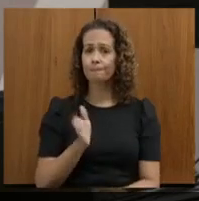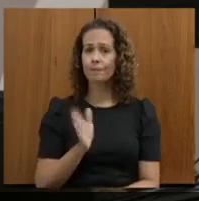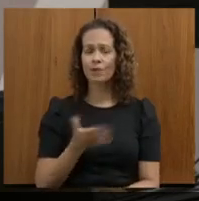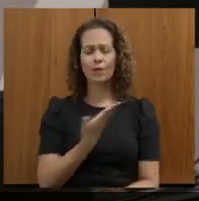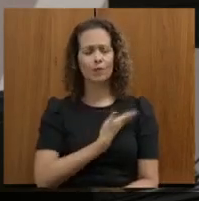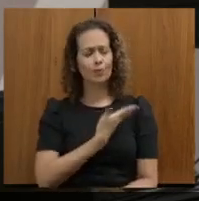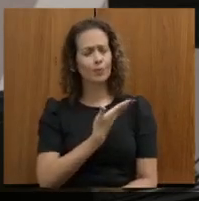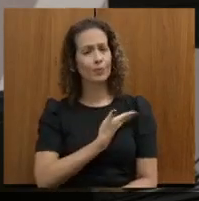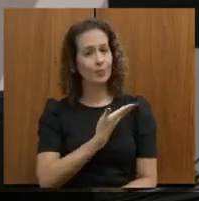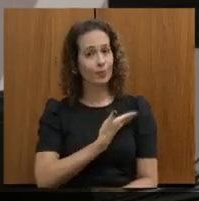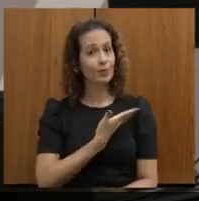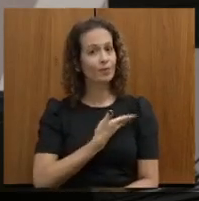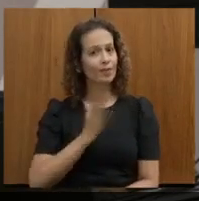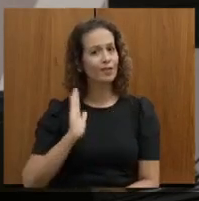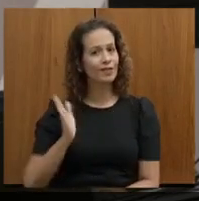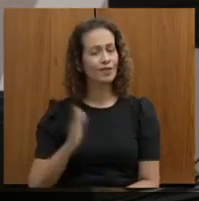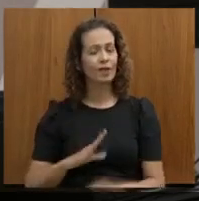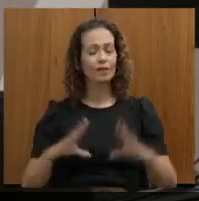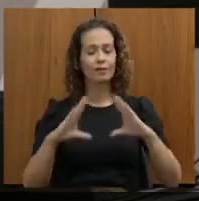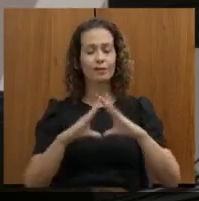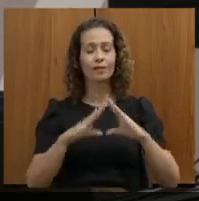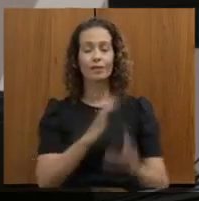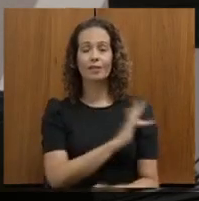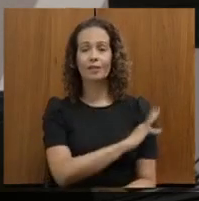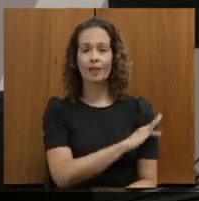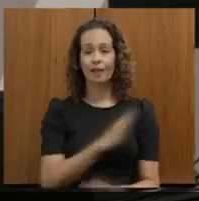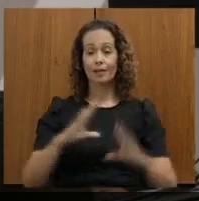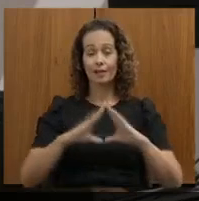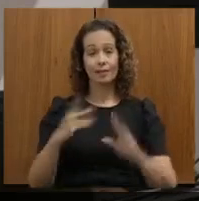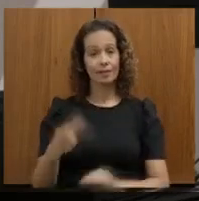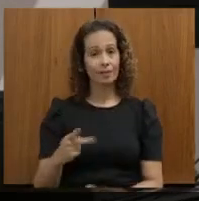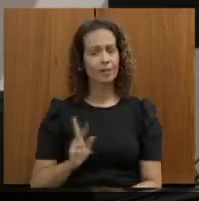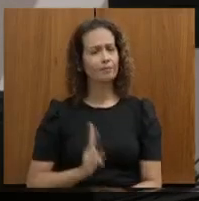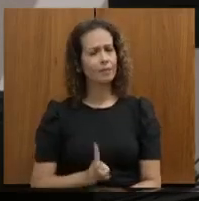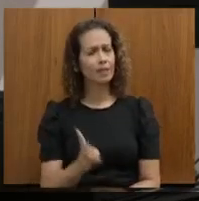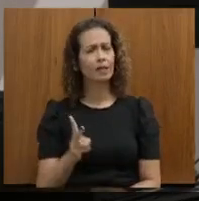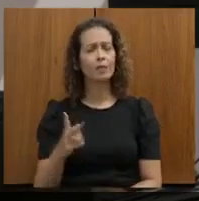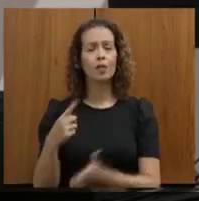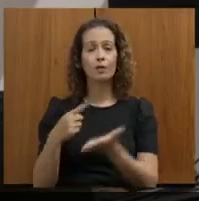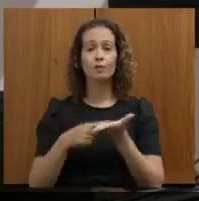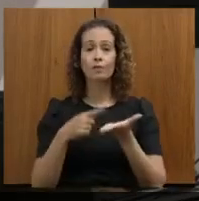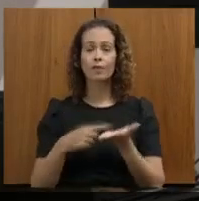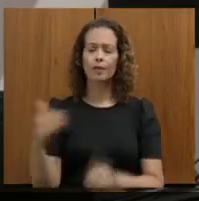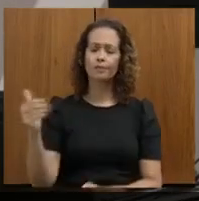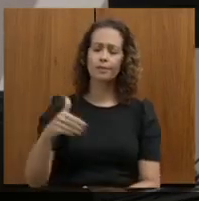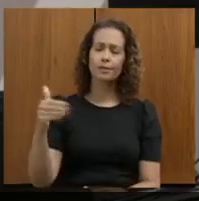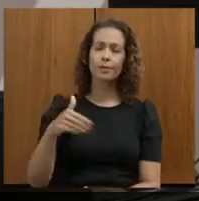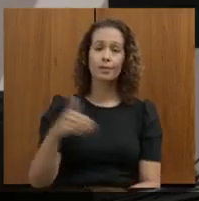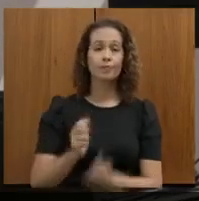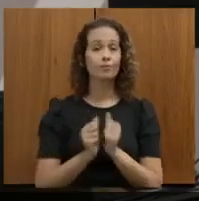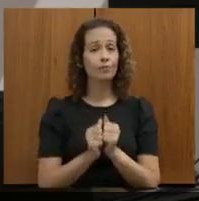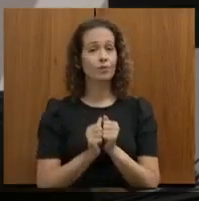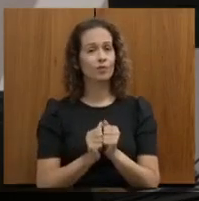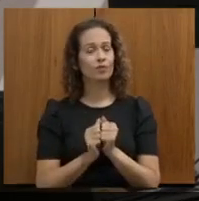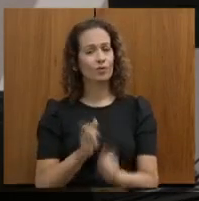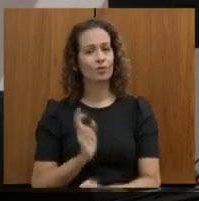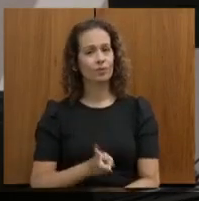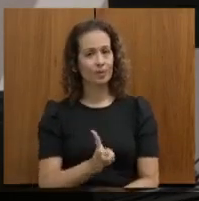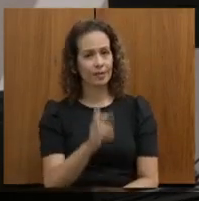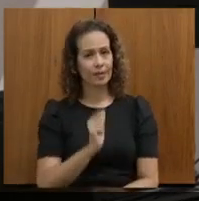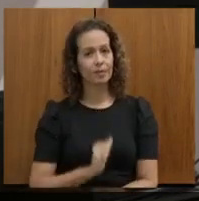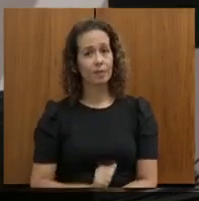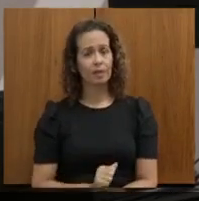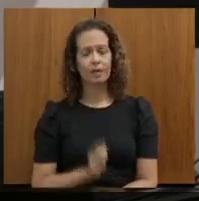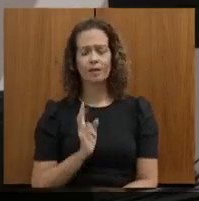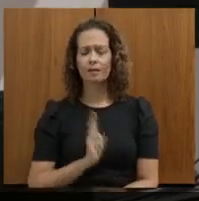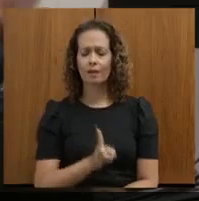amigo da Assembleia Legislativa. Todas as vezes que convidado, a que esteve conosco, nunca deixou de